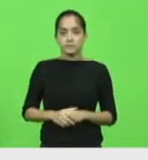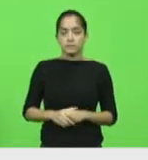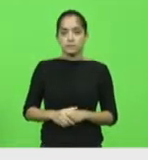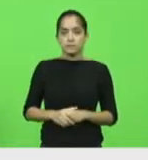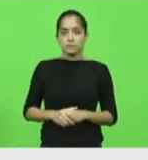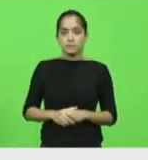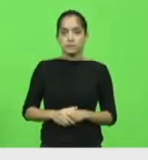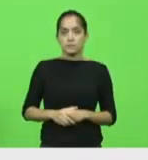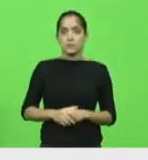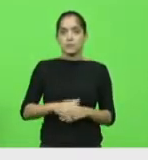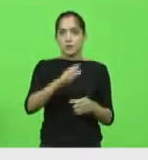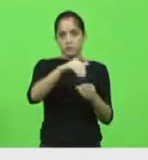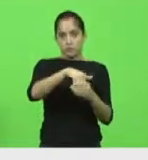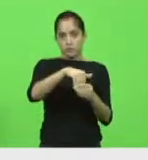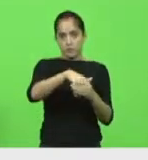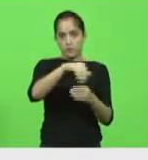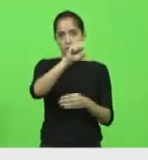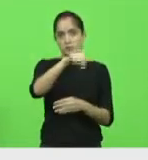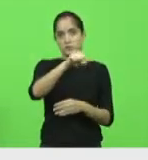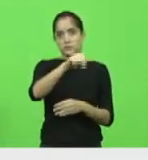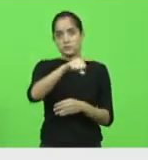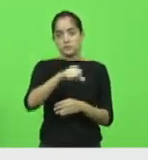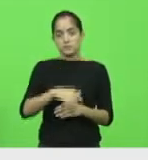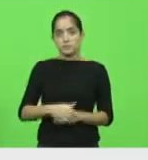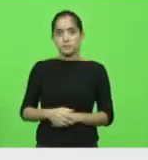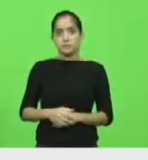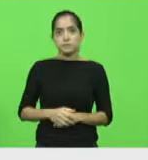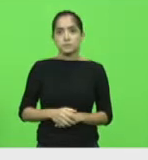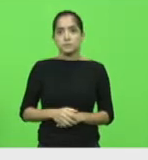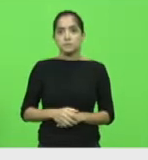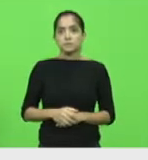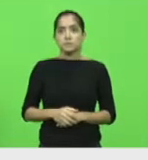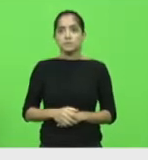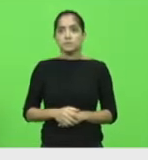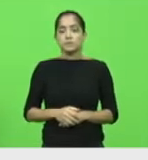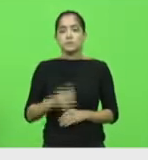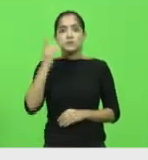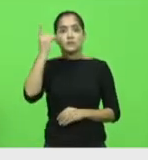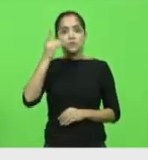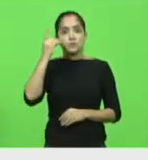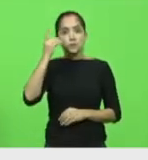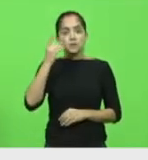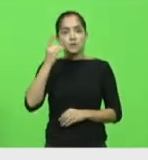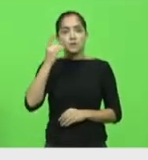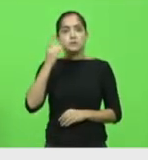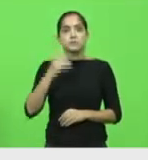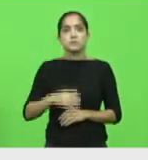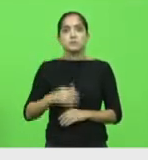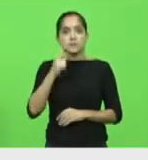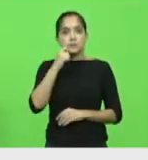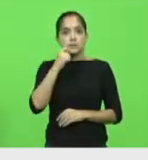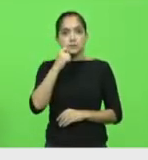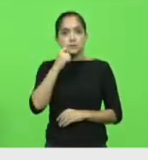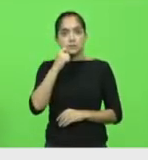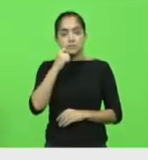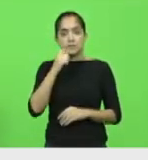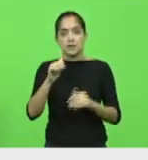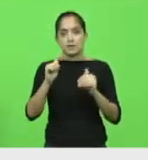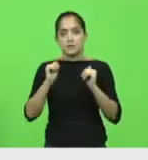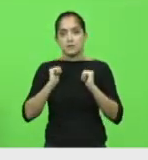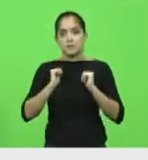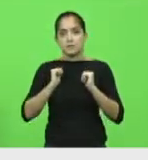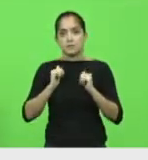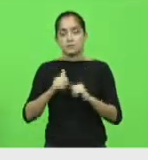Voto 1, senhor presidente. Deputada Ada de Luca, vota sim. Como vota a deputada Ana Campagnolo? Abstenção, senhor presidente.